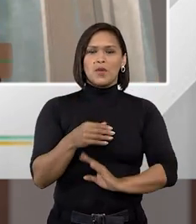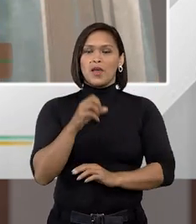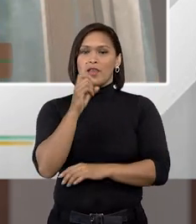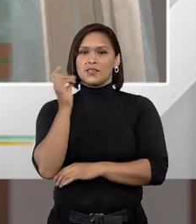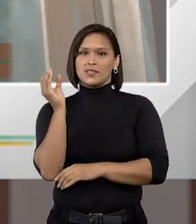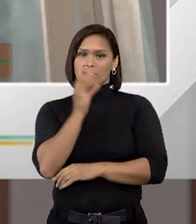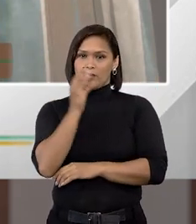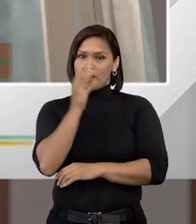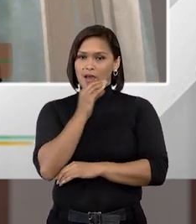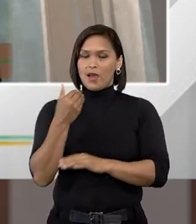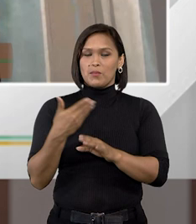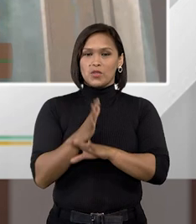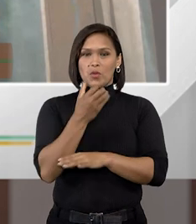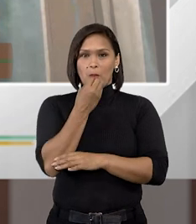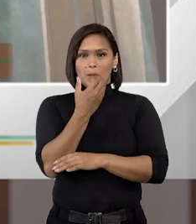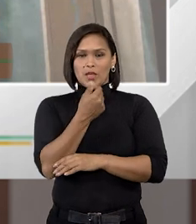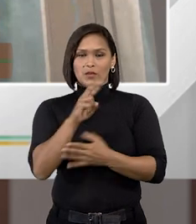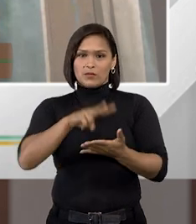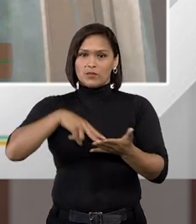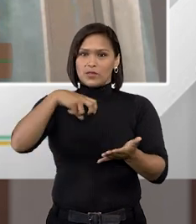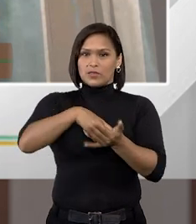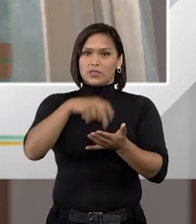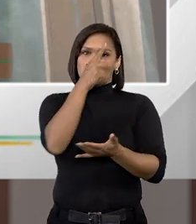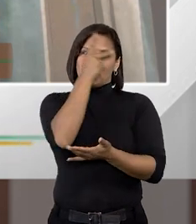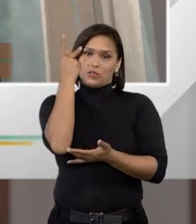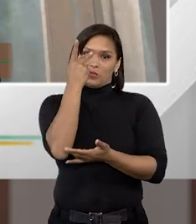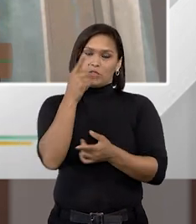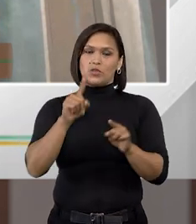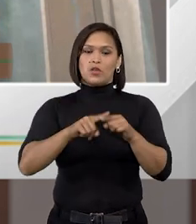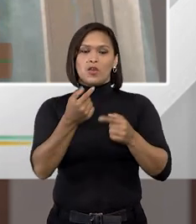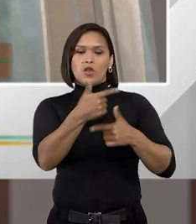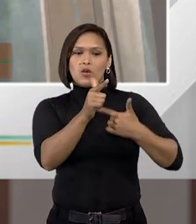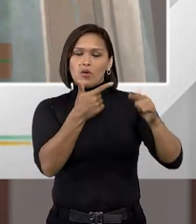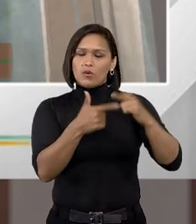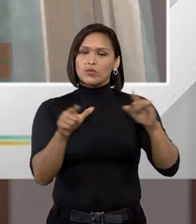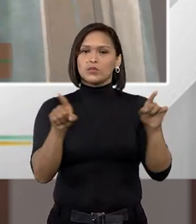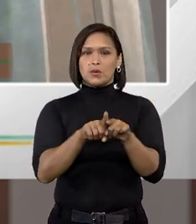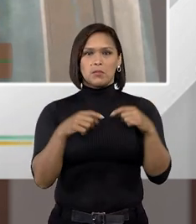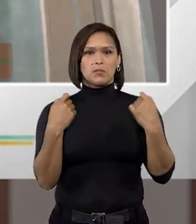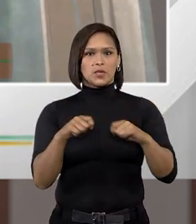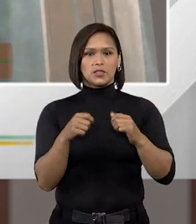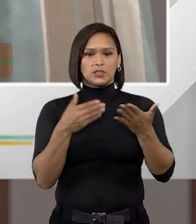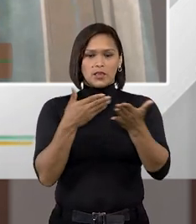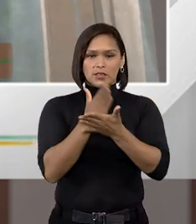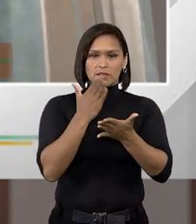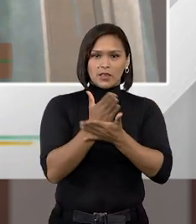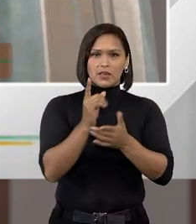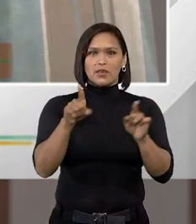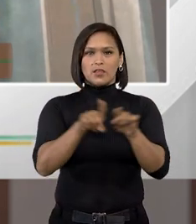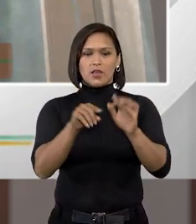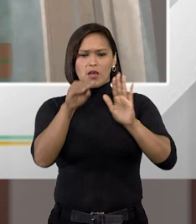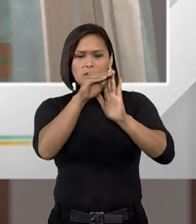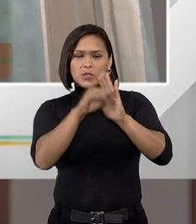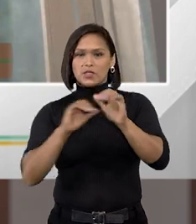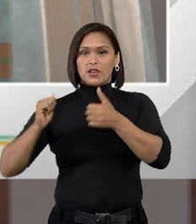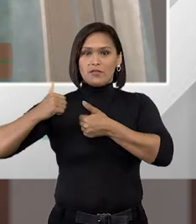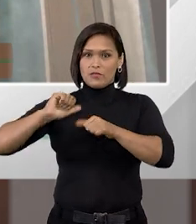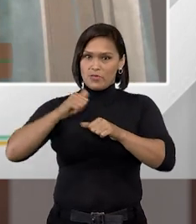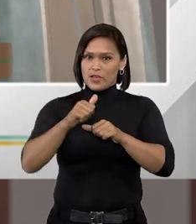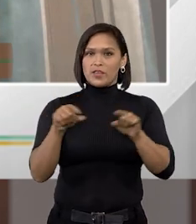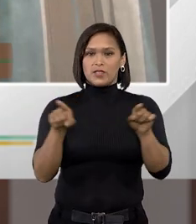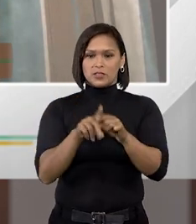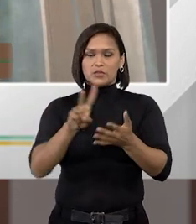cabível o meio mais viável para a condenação de um suspeito outros requisitos devem ser inseridos outros requisitos devem ser avaliados